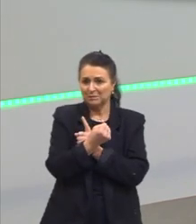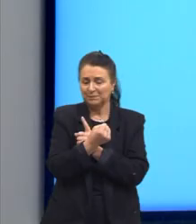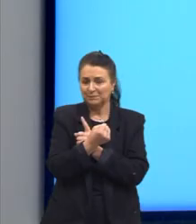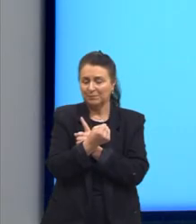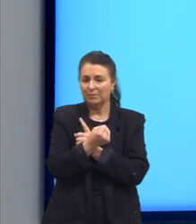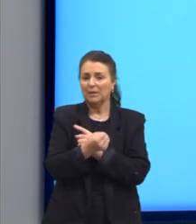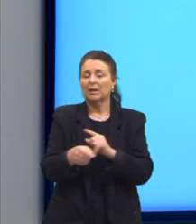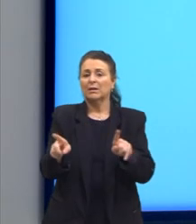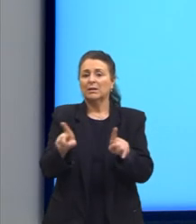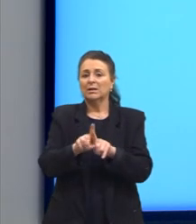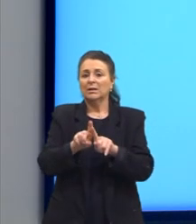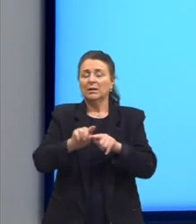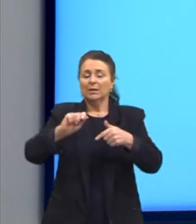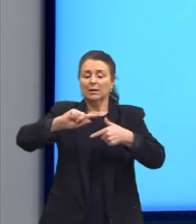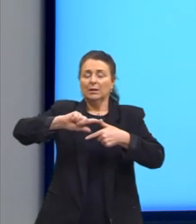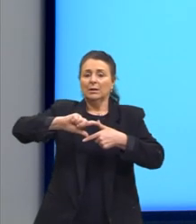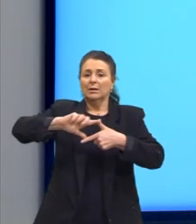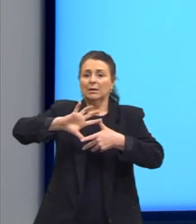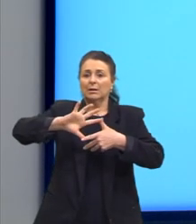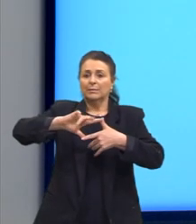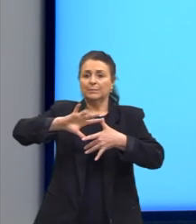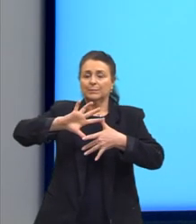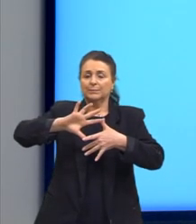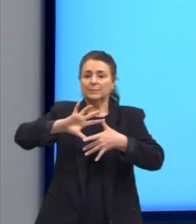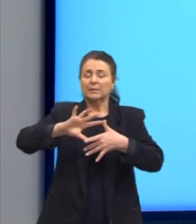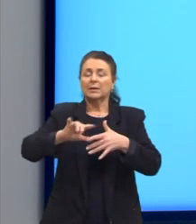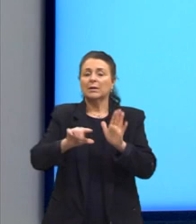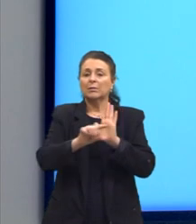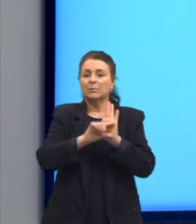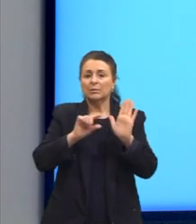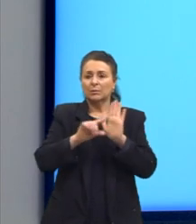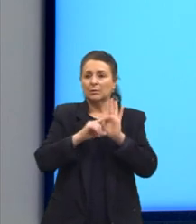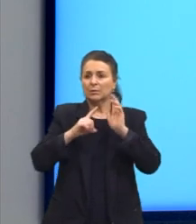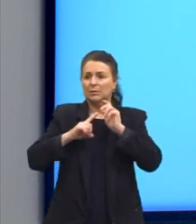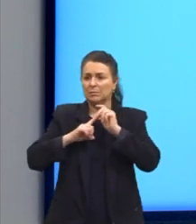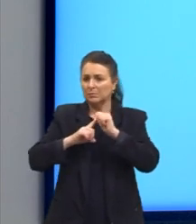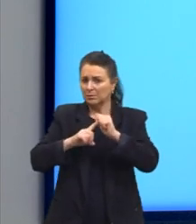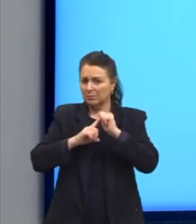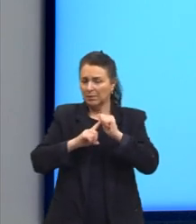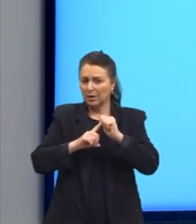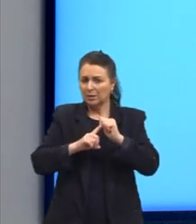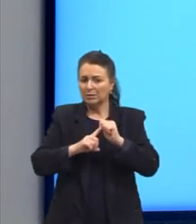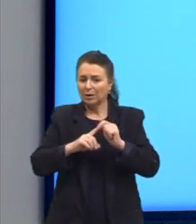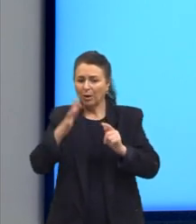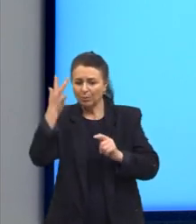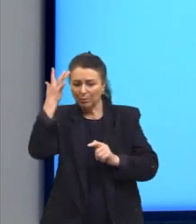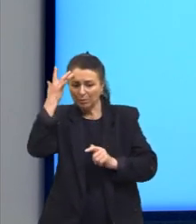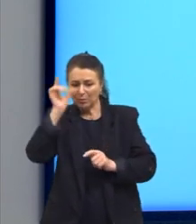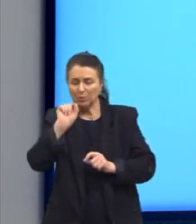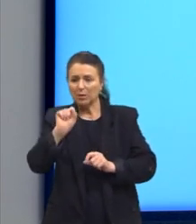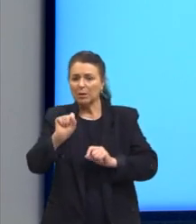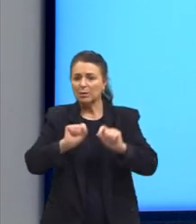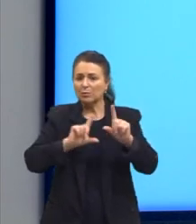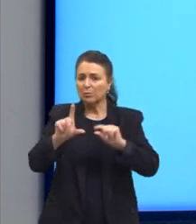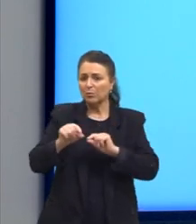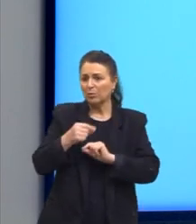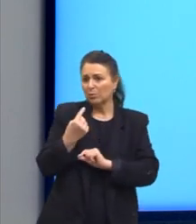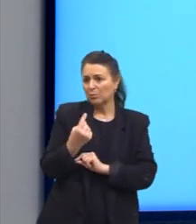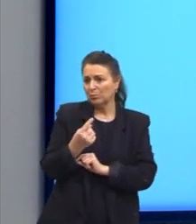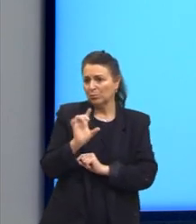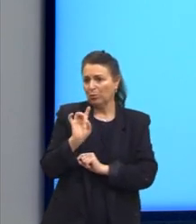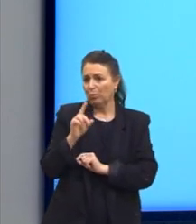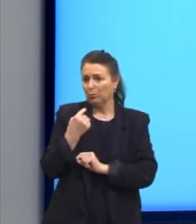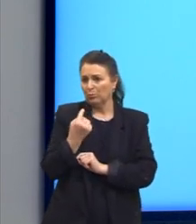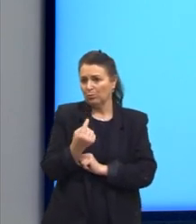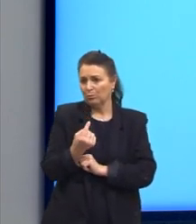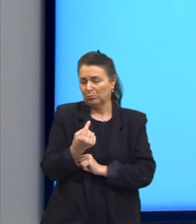Dentro do pré-modernismo, nós temos aqui alguns autores principais. Eu confesso que eu tive dificuldade em escolher apenas um autor. Eu ia colocar